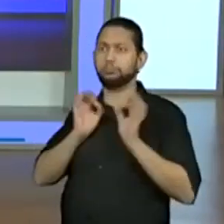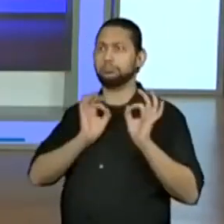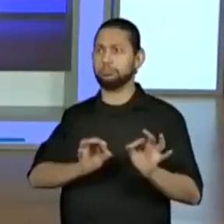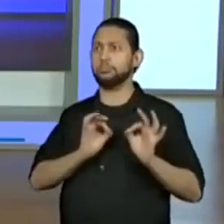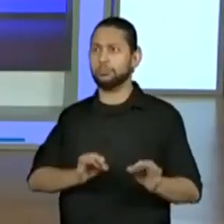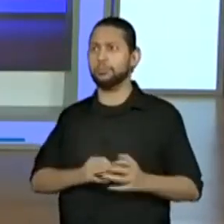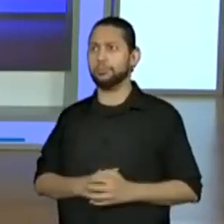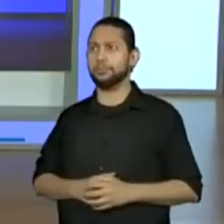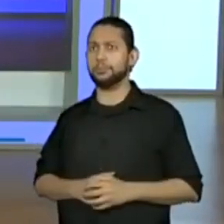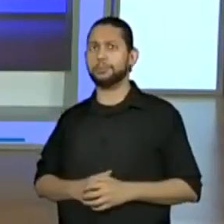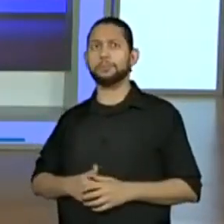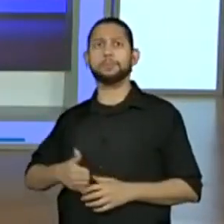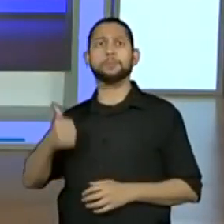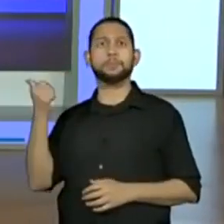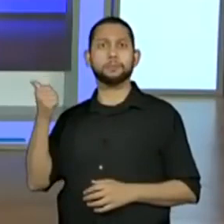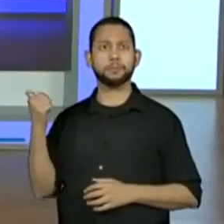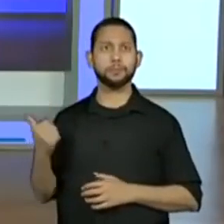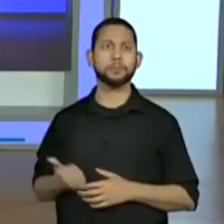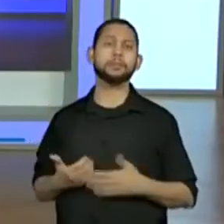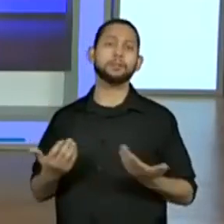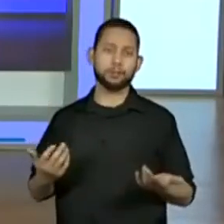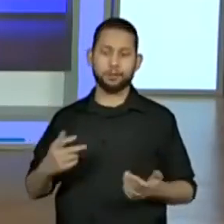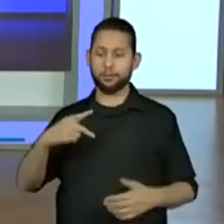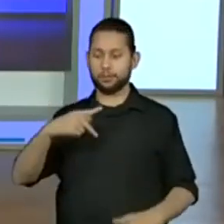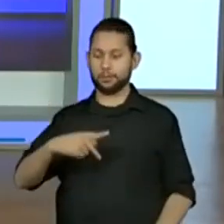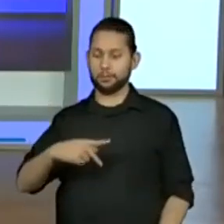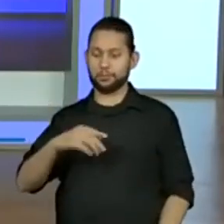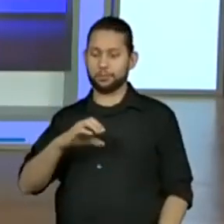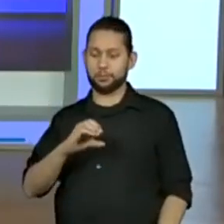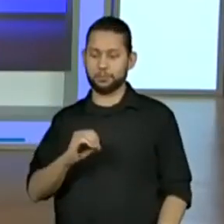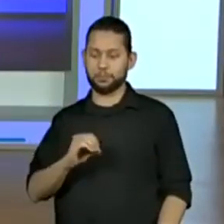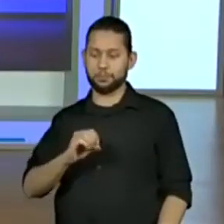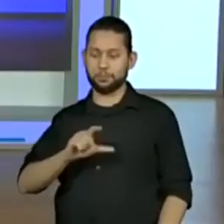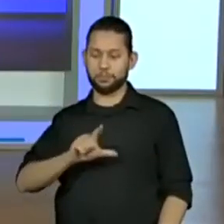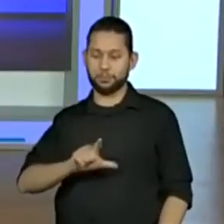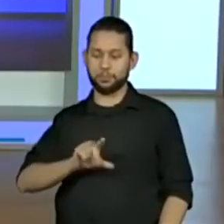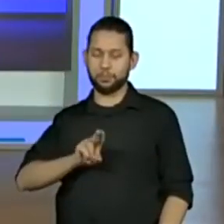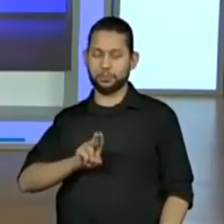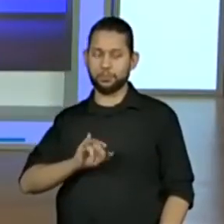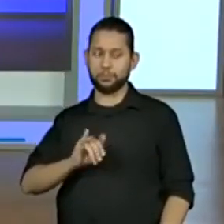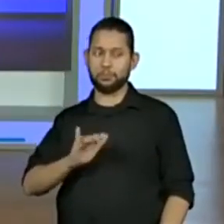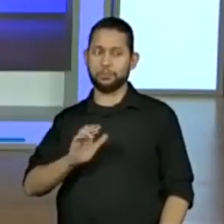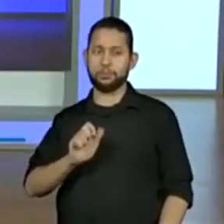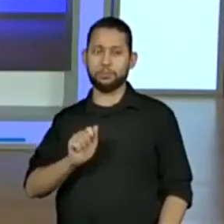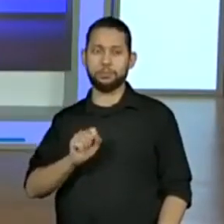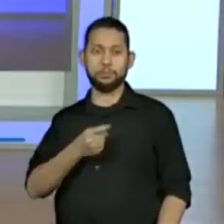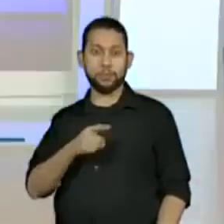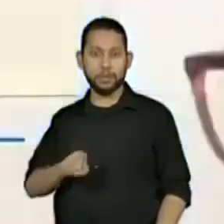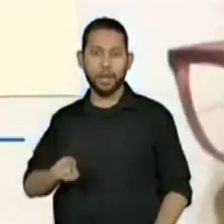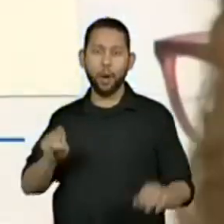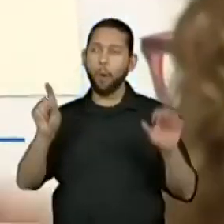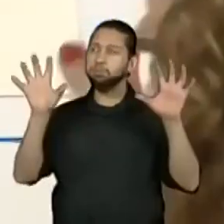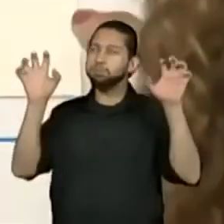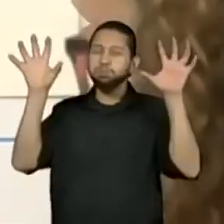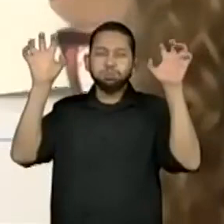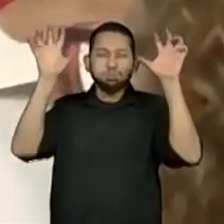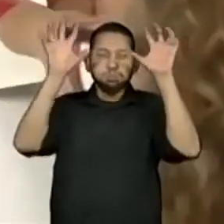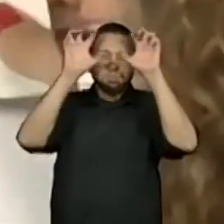que acertaram. Isso mesmo, é poluição, a palavra que mais se encaixa. Deixa eu tirar aqui do quadro,